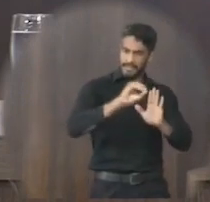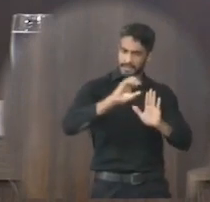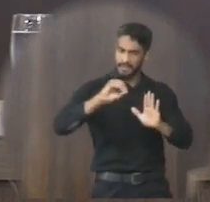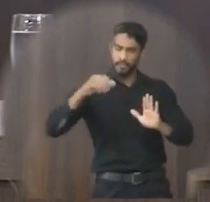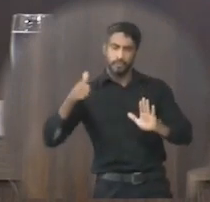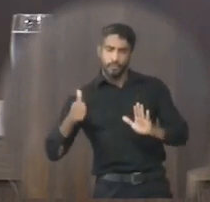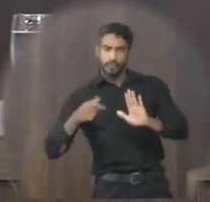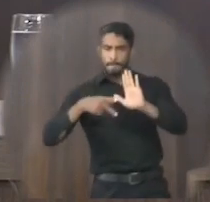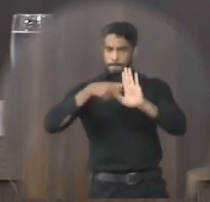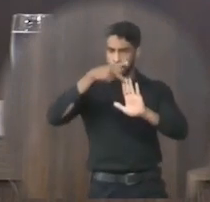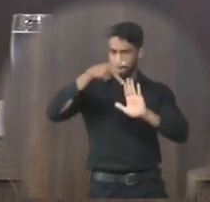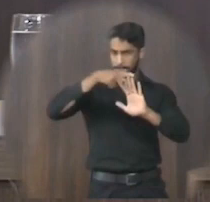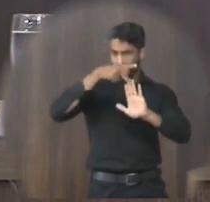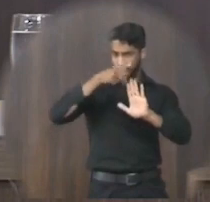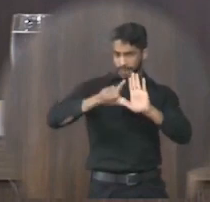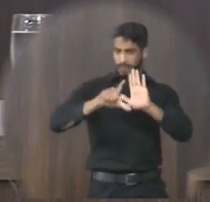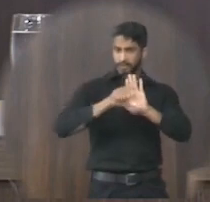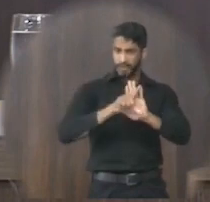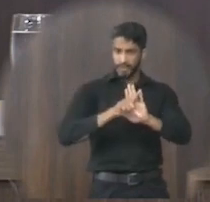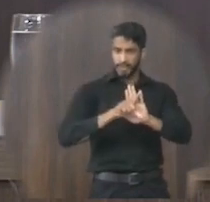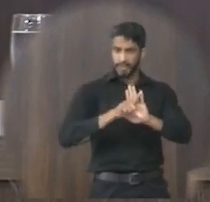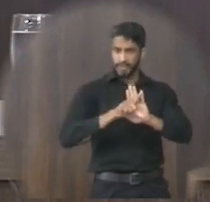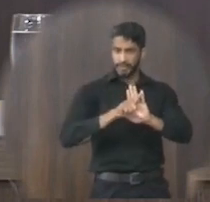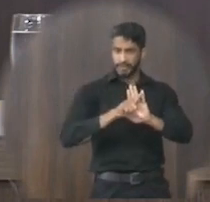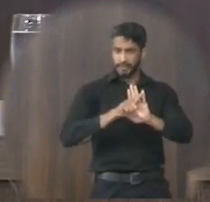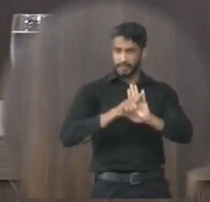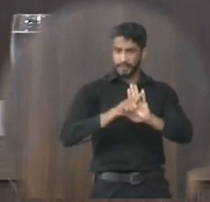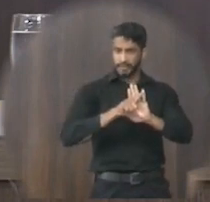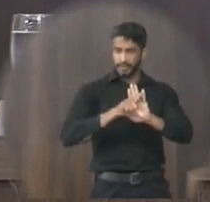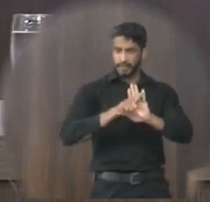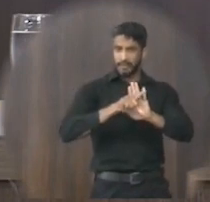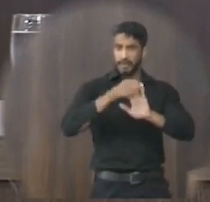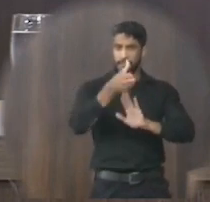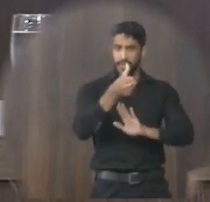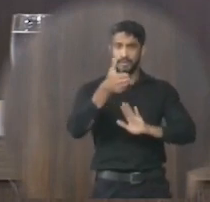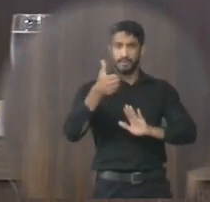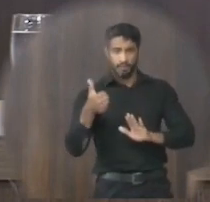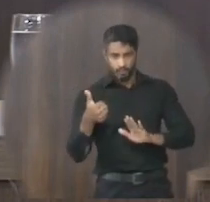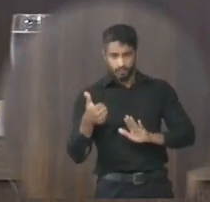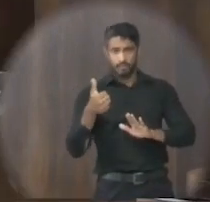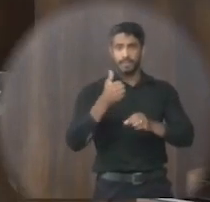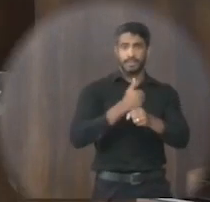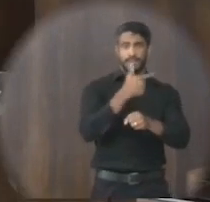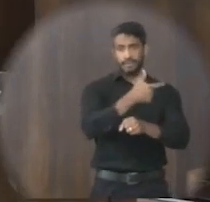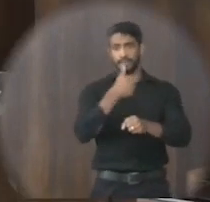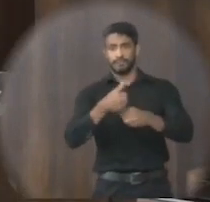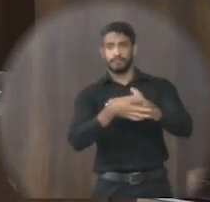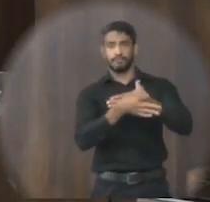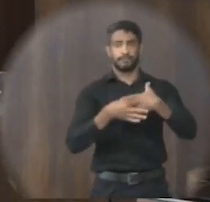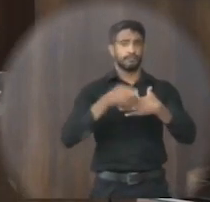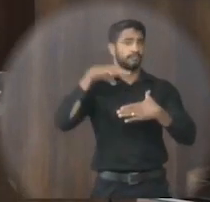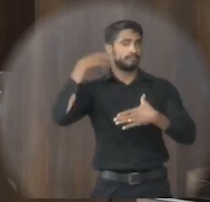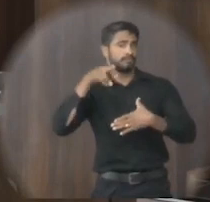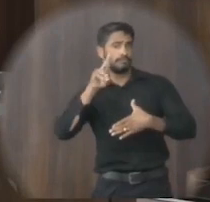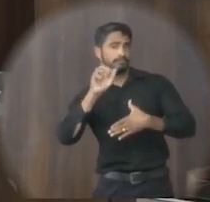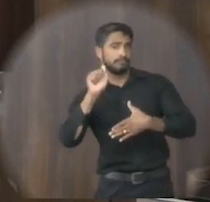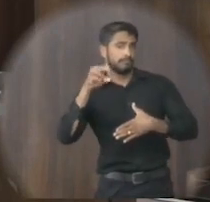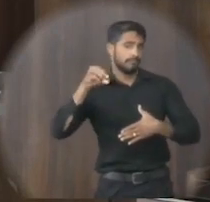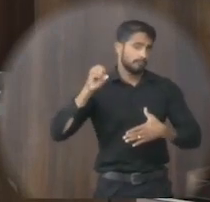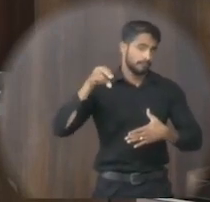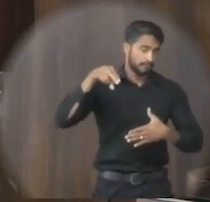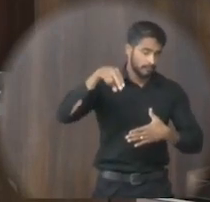Ao projeto de lei 061-2021 De autoria do vereador Ramon Alexandre